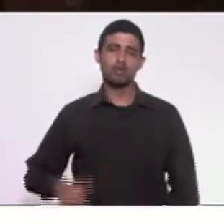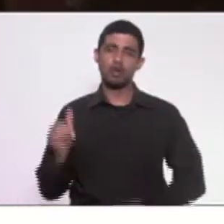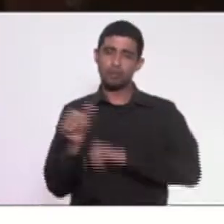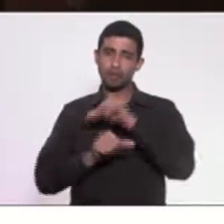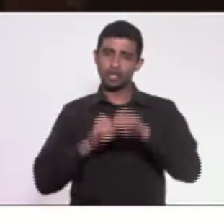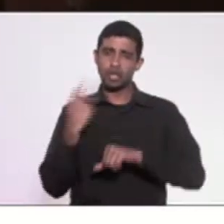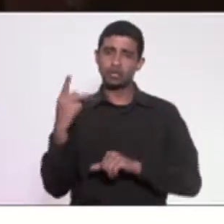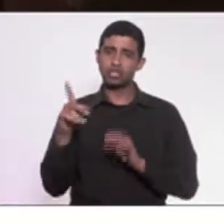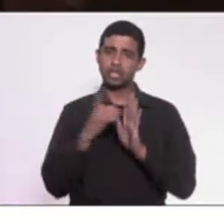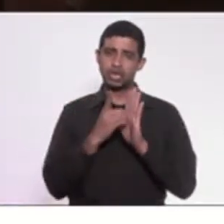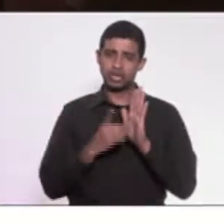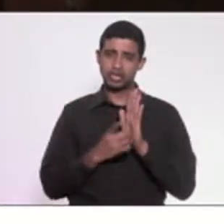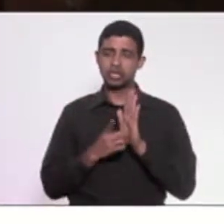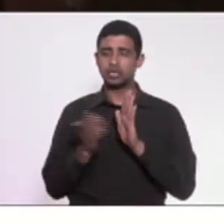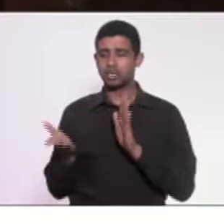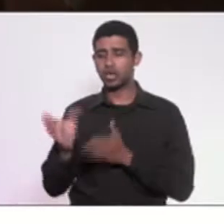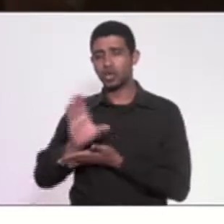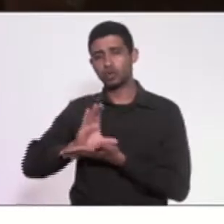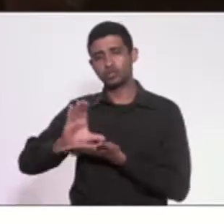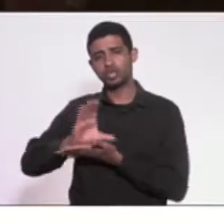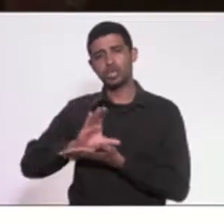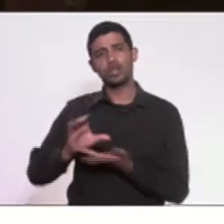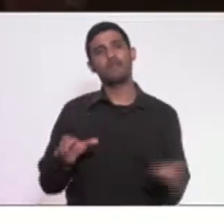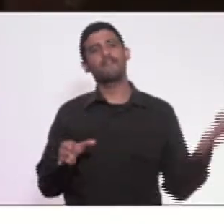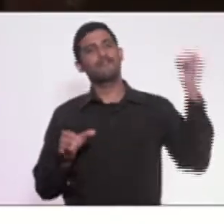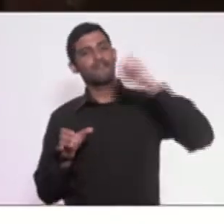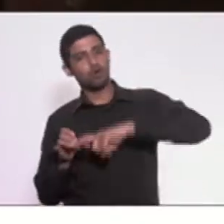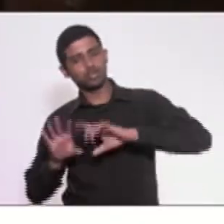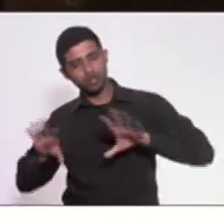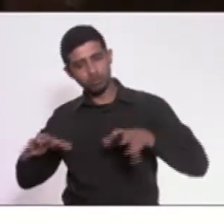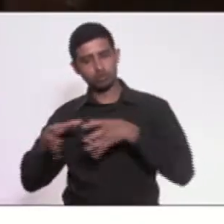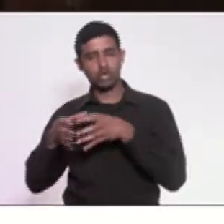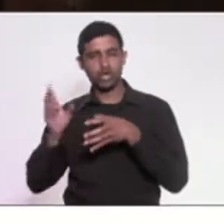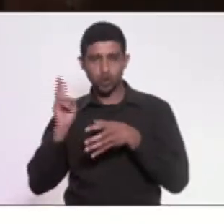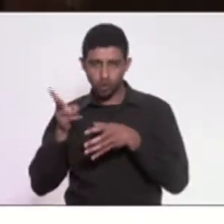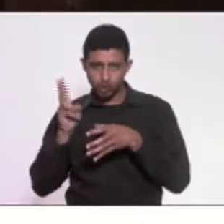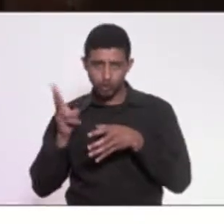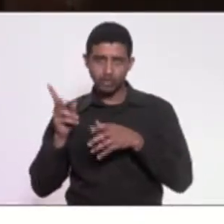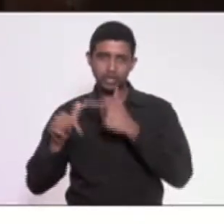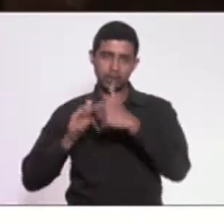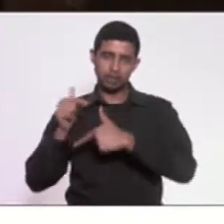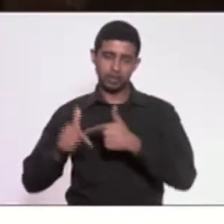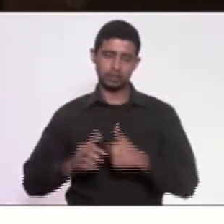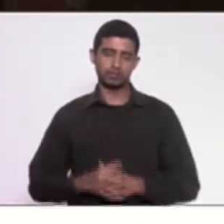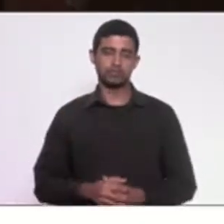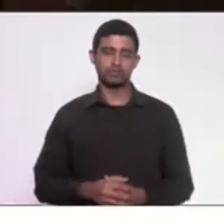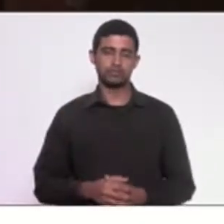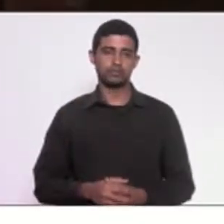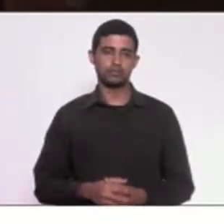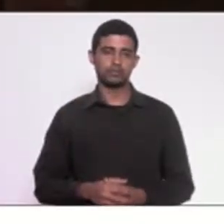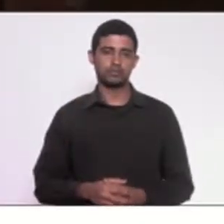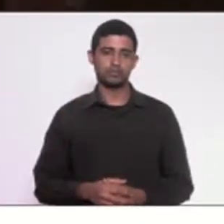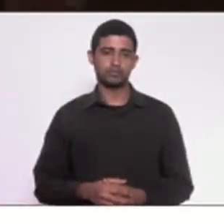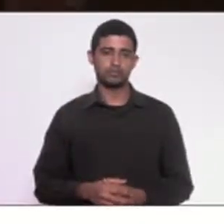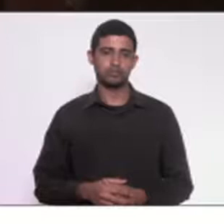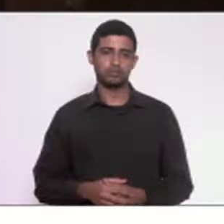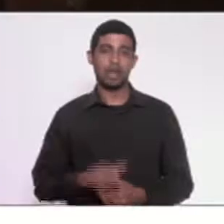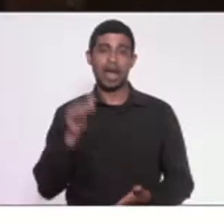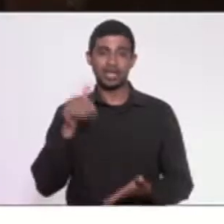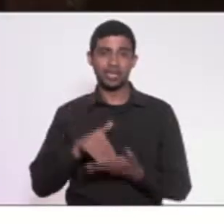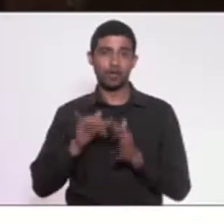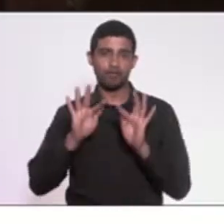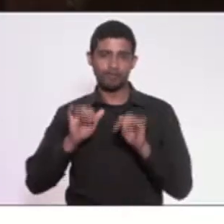e o conselheiro seja reconduzido para completar o seu mandato. Quando for extinto o seu mandato